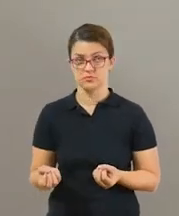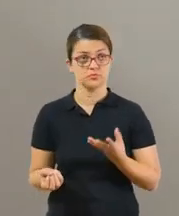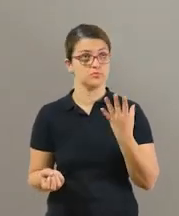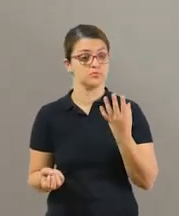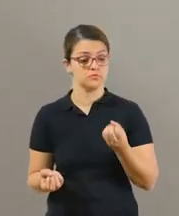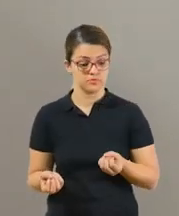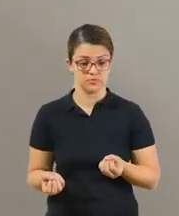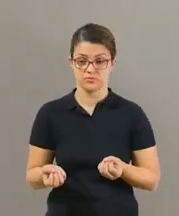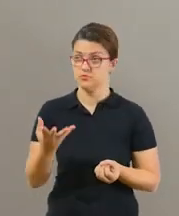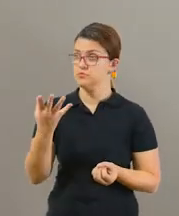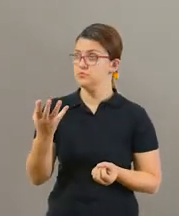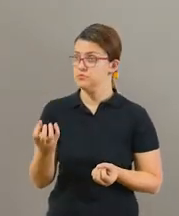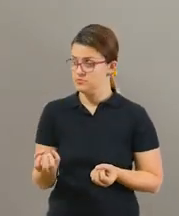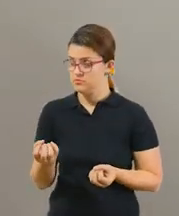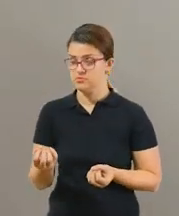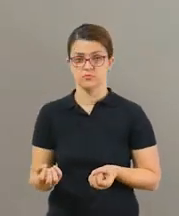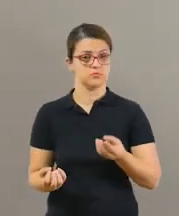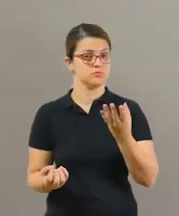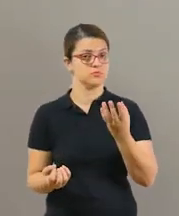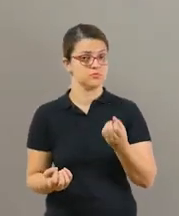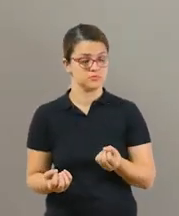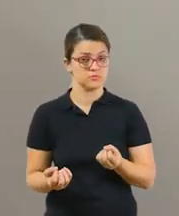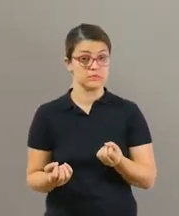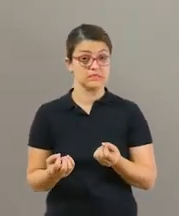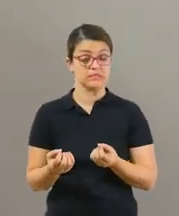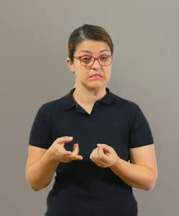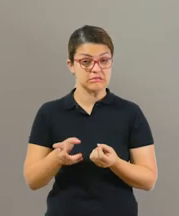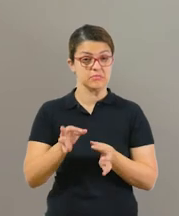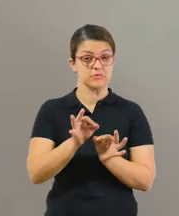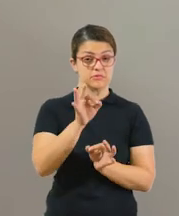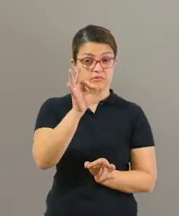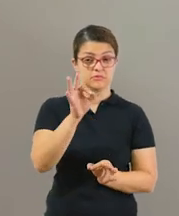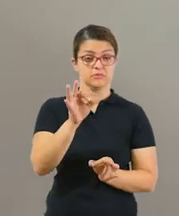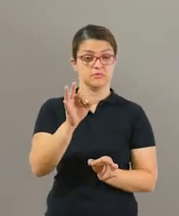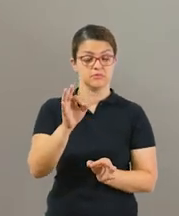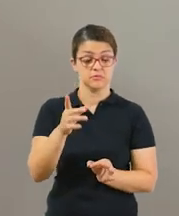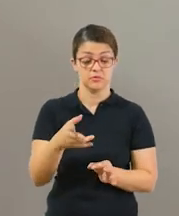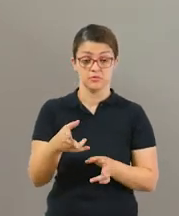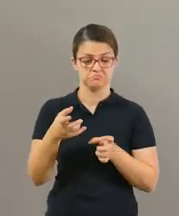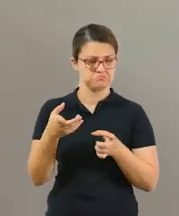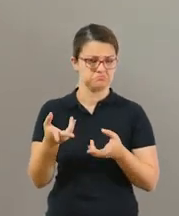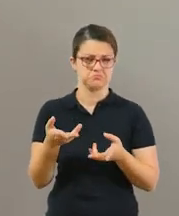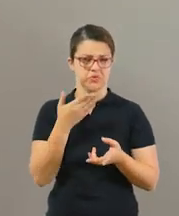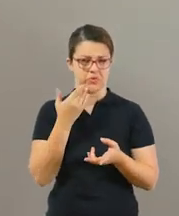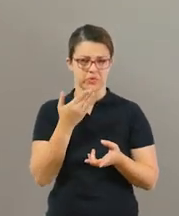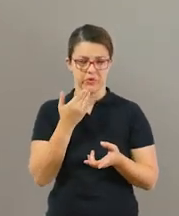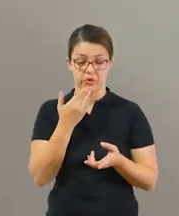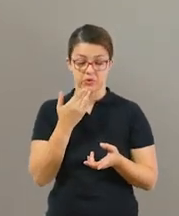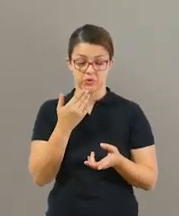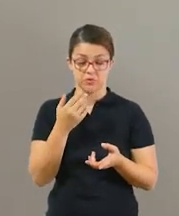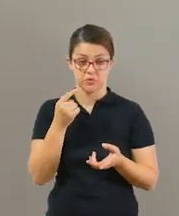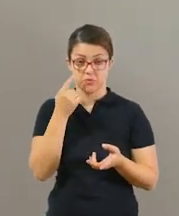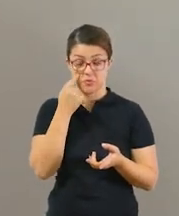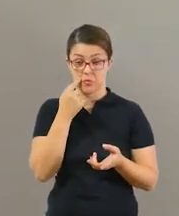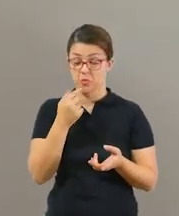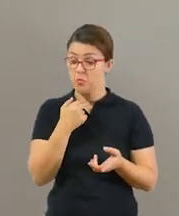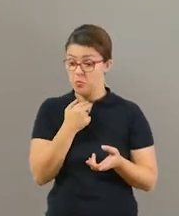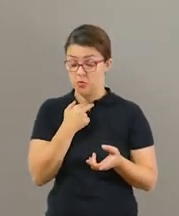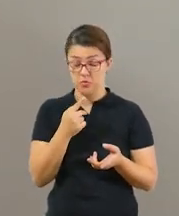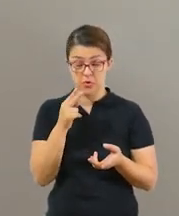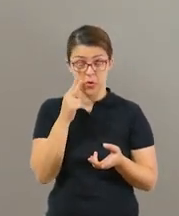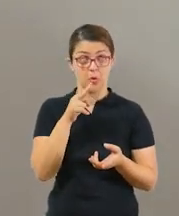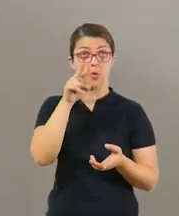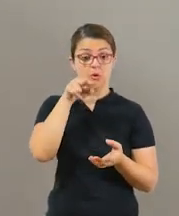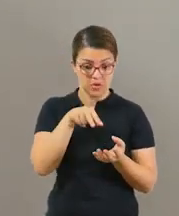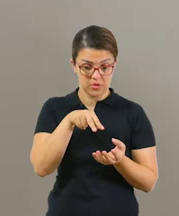Mas, joga para cima e pega, joga para cima e pega, sempre na mesma altura. Conforme ele vai apresentando o domínio, peça para ele não olhar